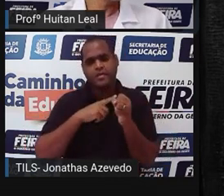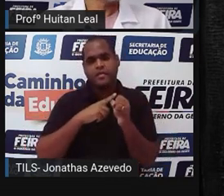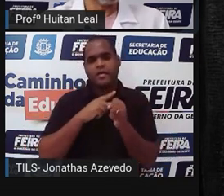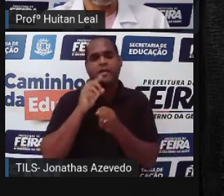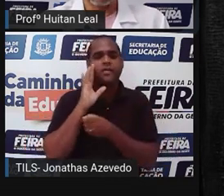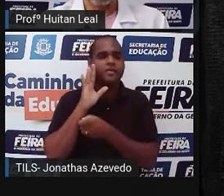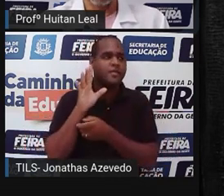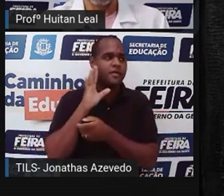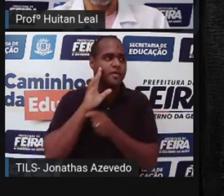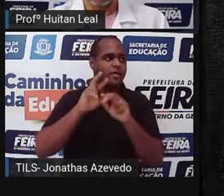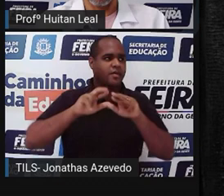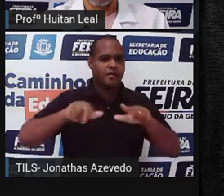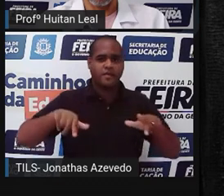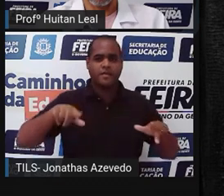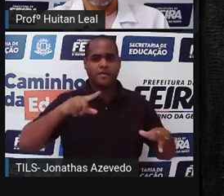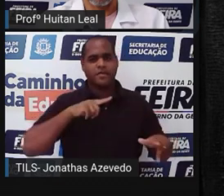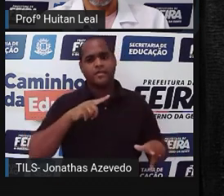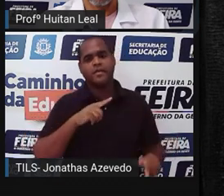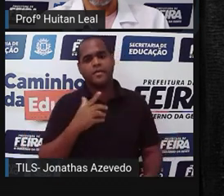de maus pensamentos.